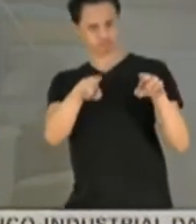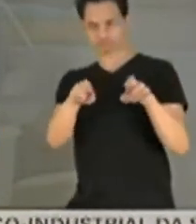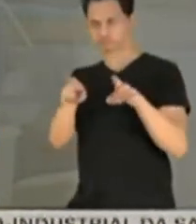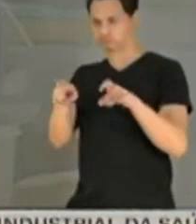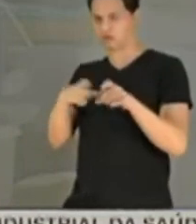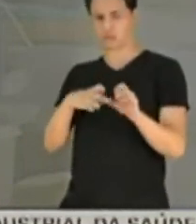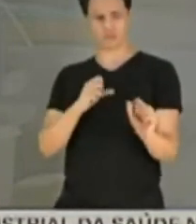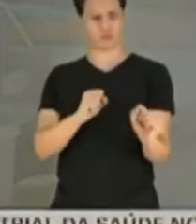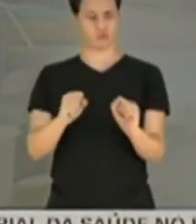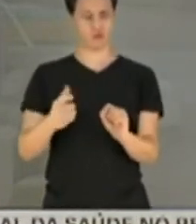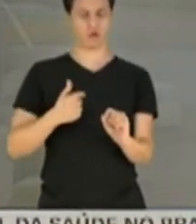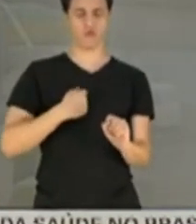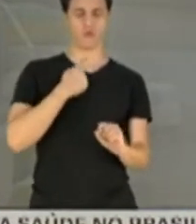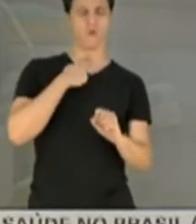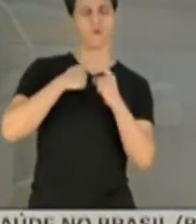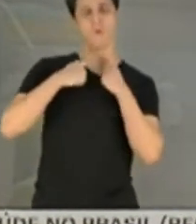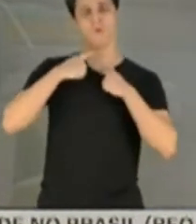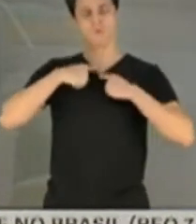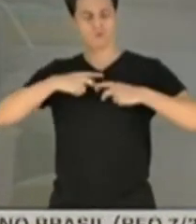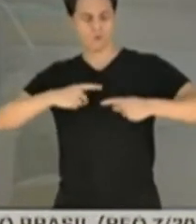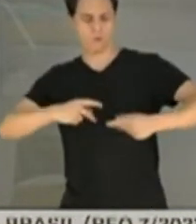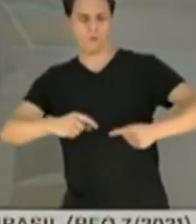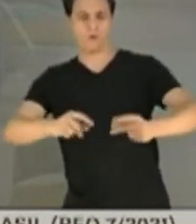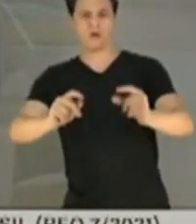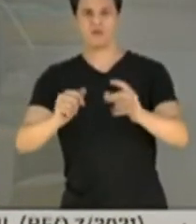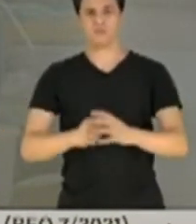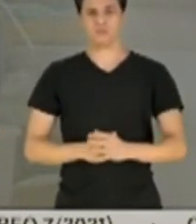de poder, a perpetuação.